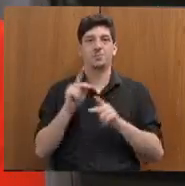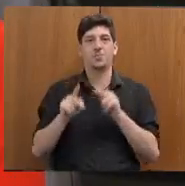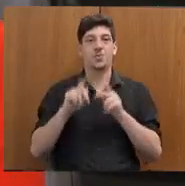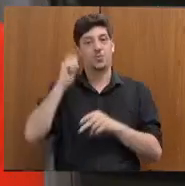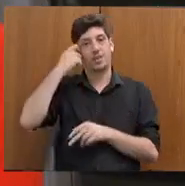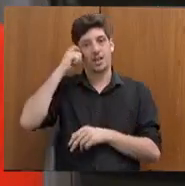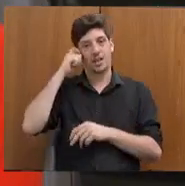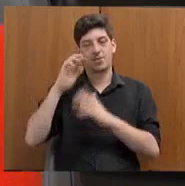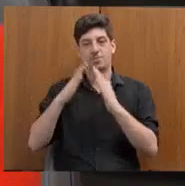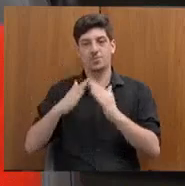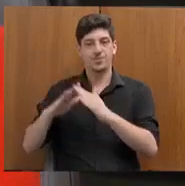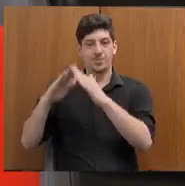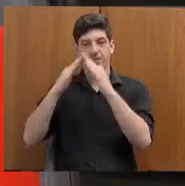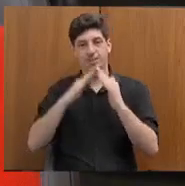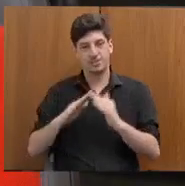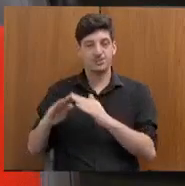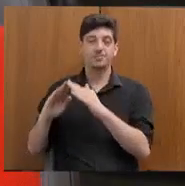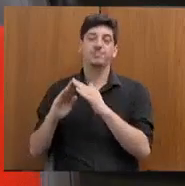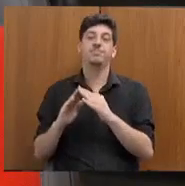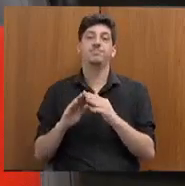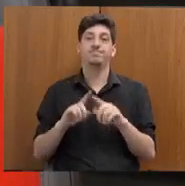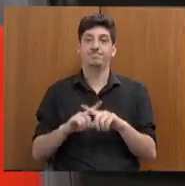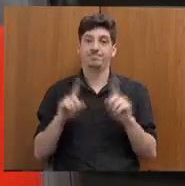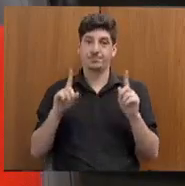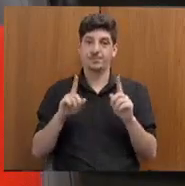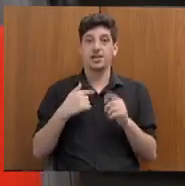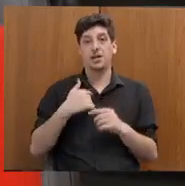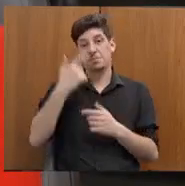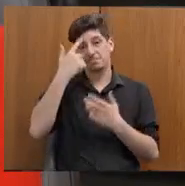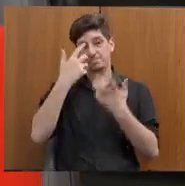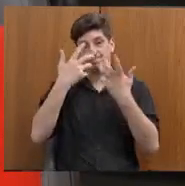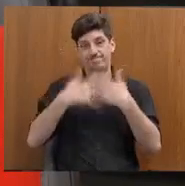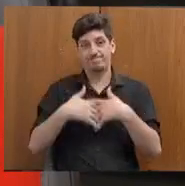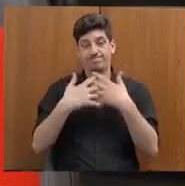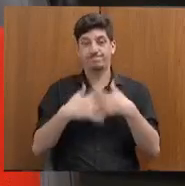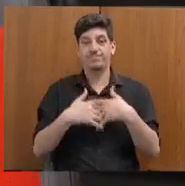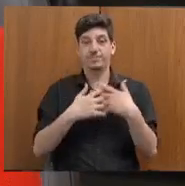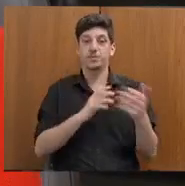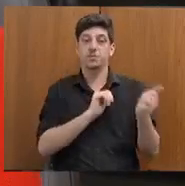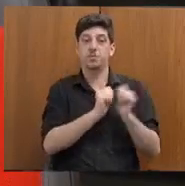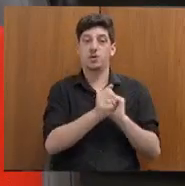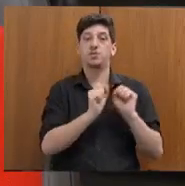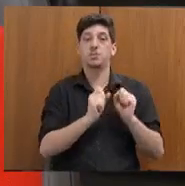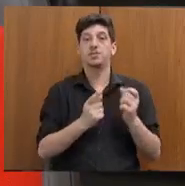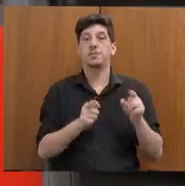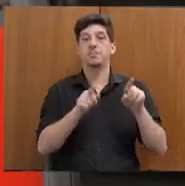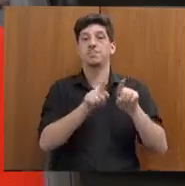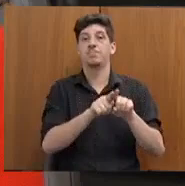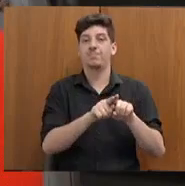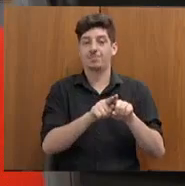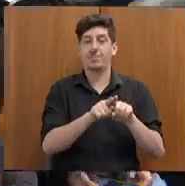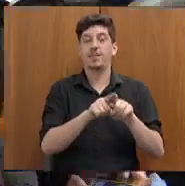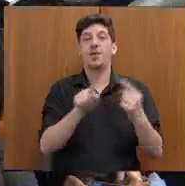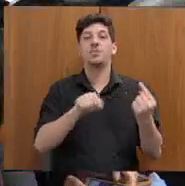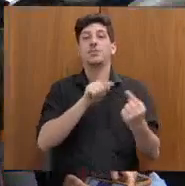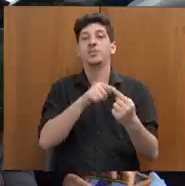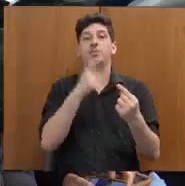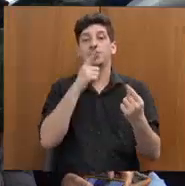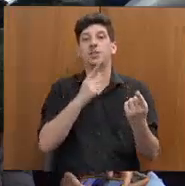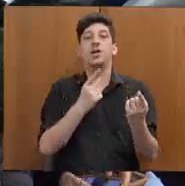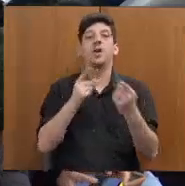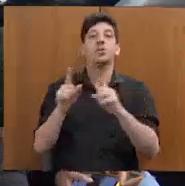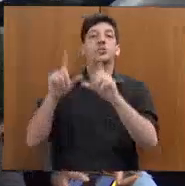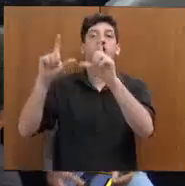periferias e favelas, mas eu penso que também é um aliado nesse combate permanente à questão do racismo.